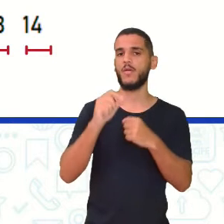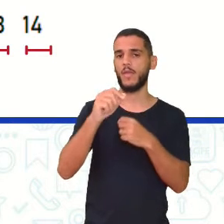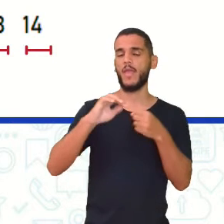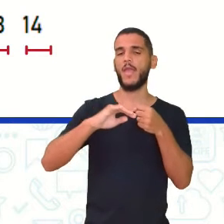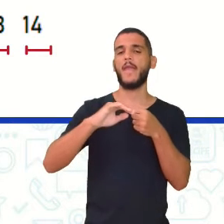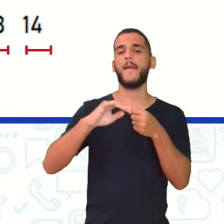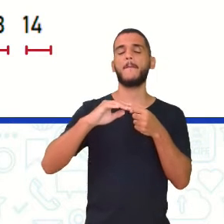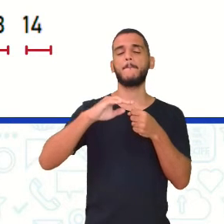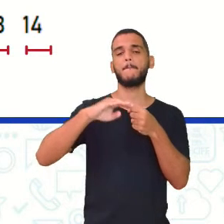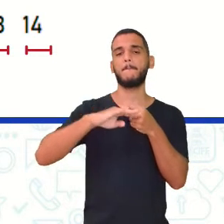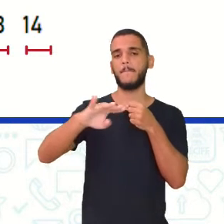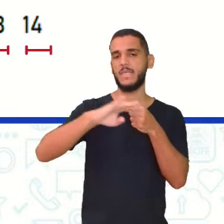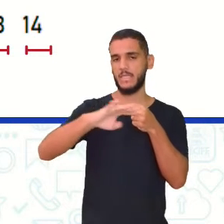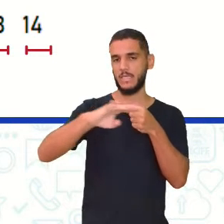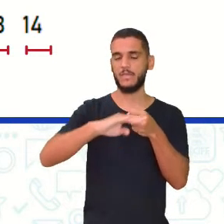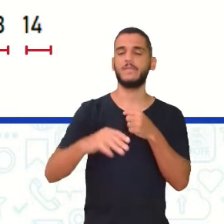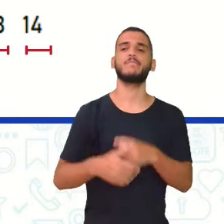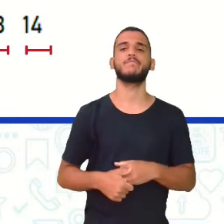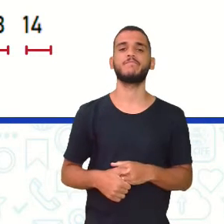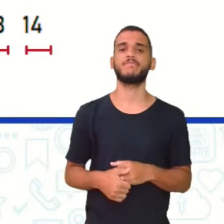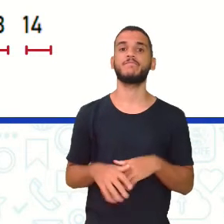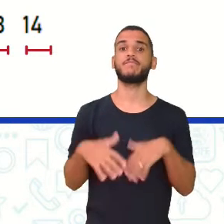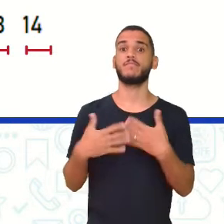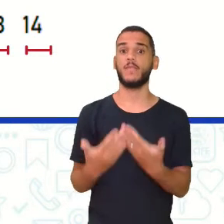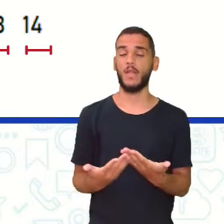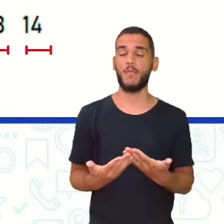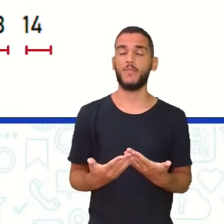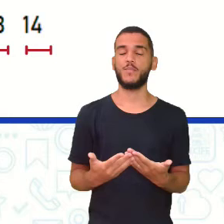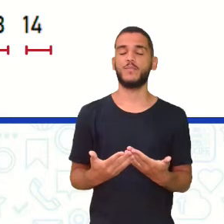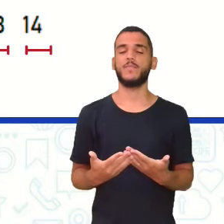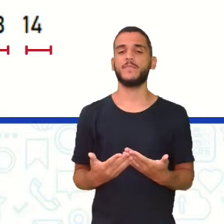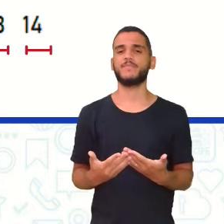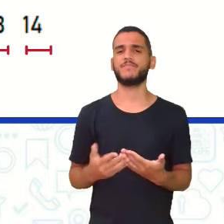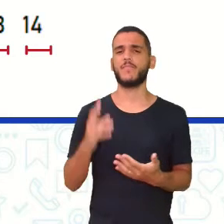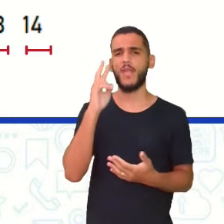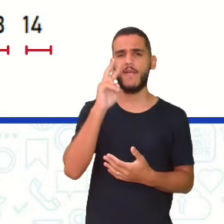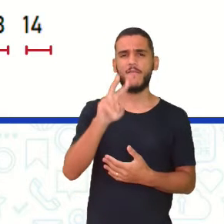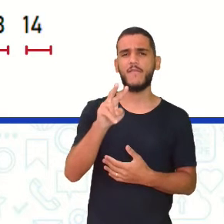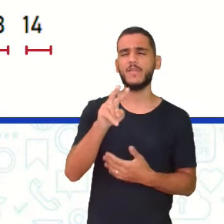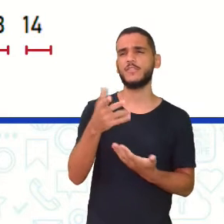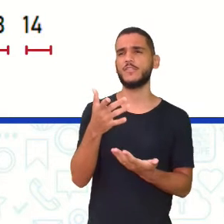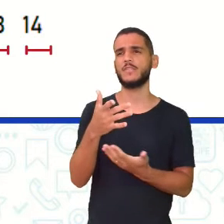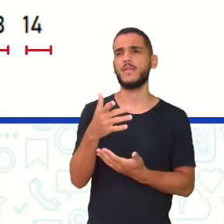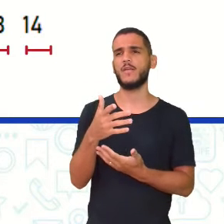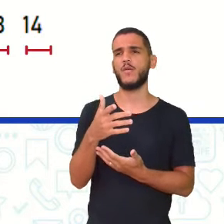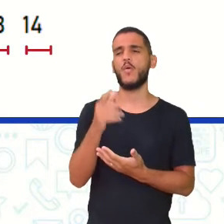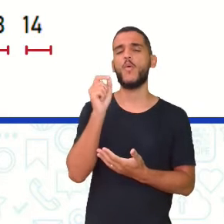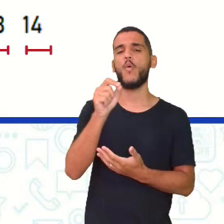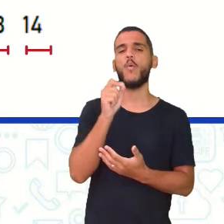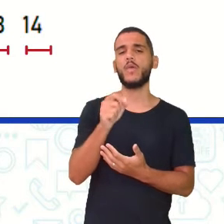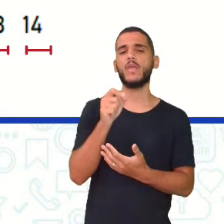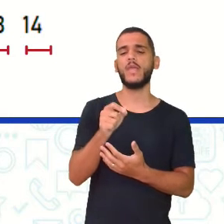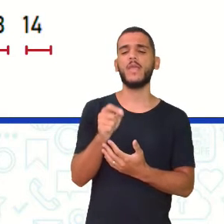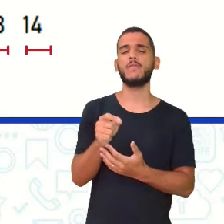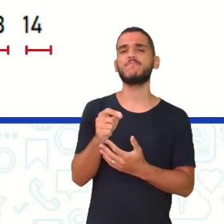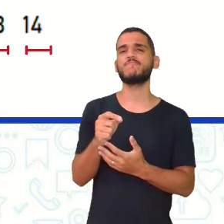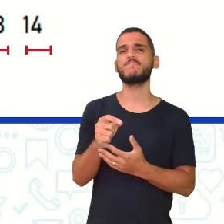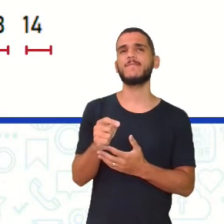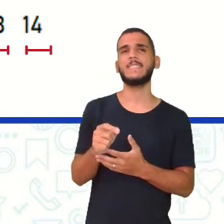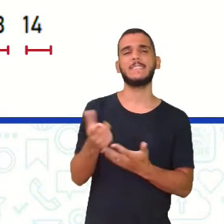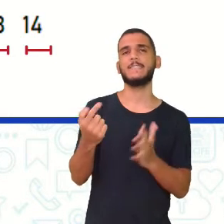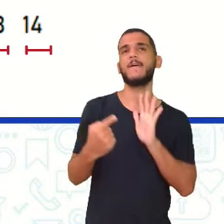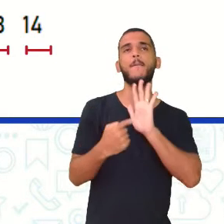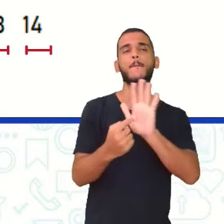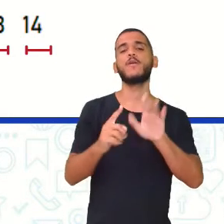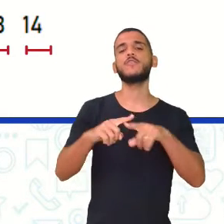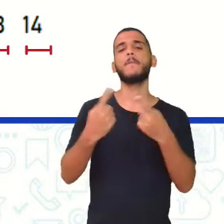A gente vai entender O que é isso aí Tá bom? Mas aí quando eu vejo Essa sequência aí Eu vejo o que está mais se repetindo Se repetiu mais o número